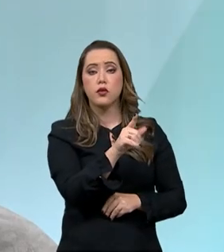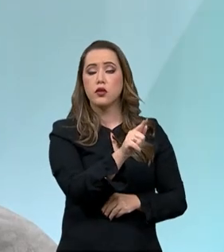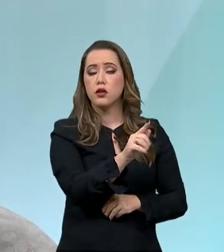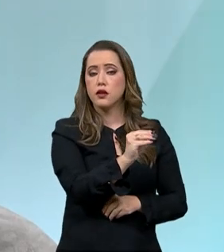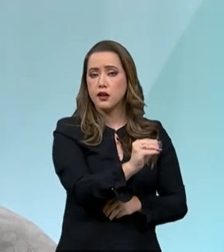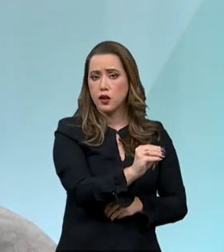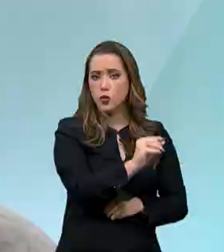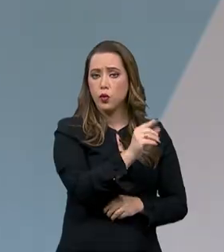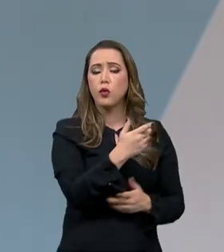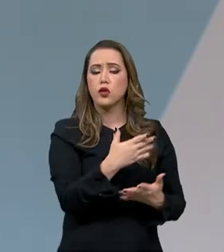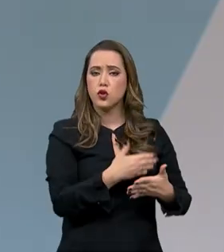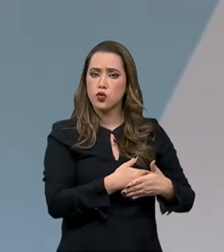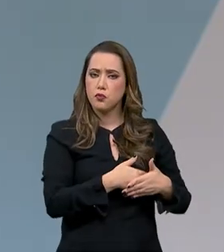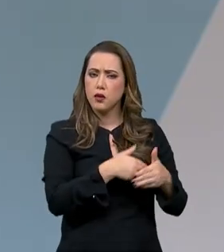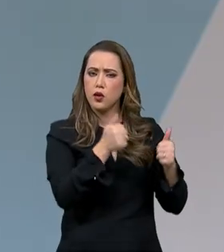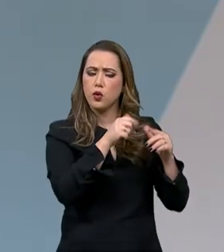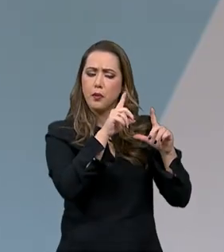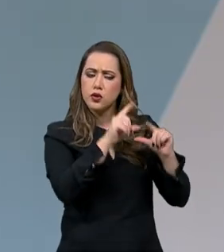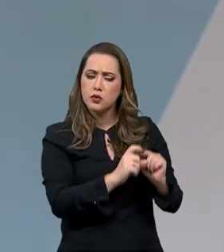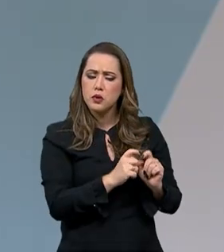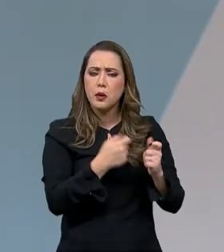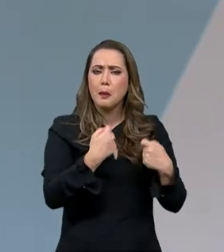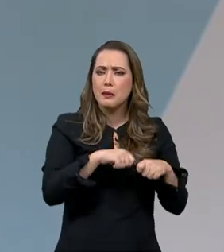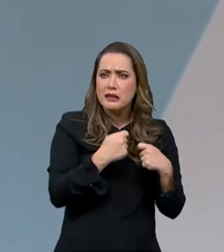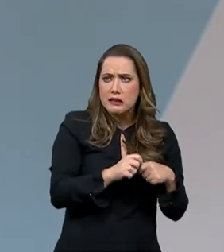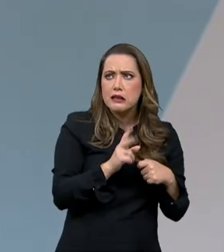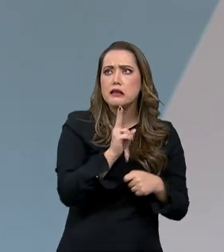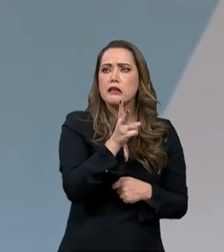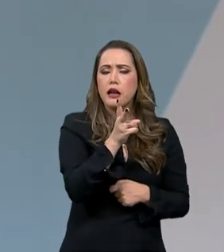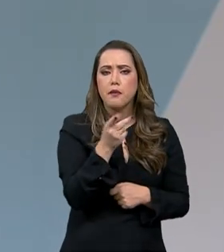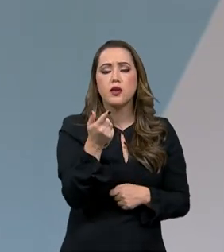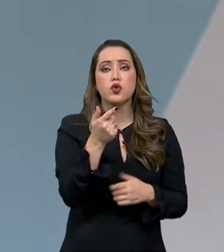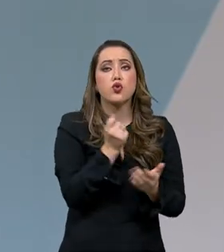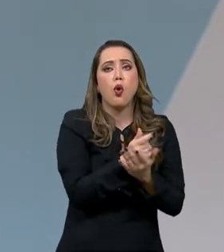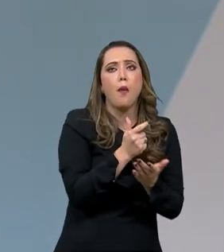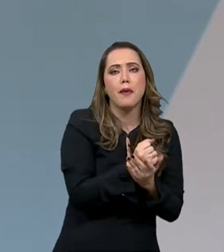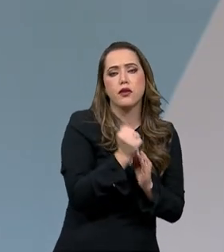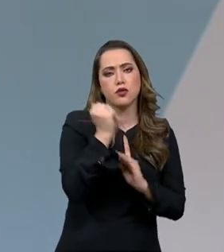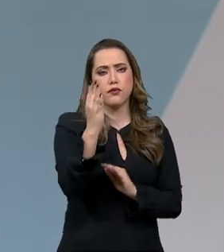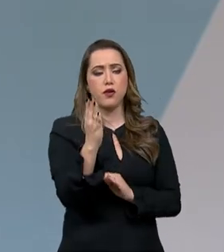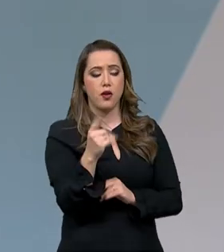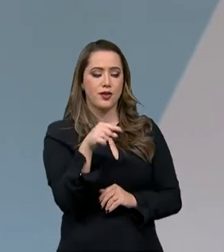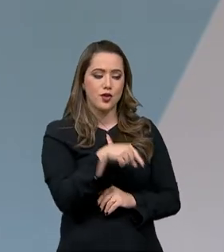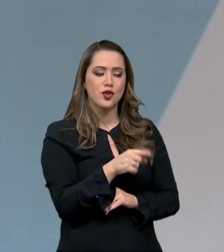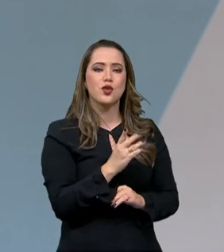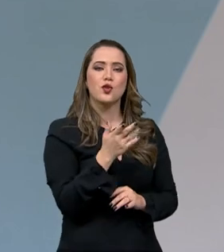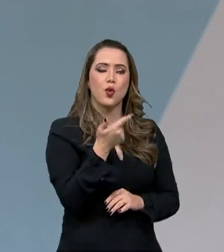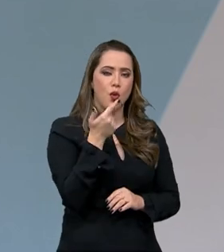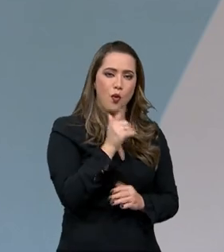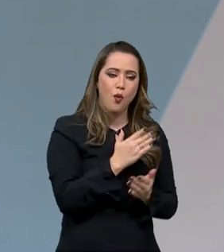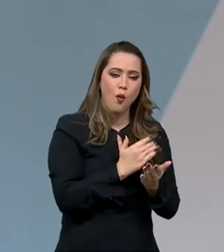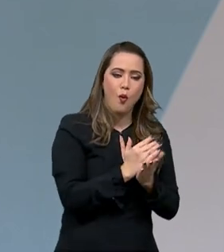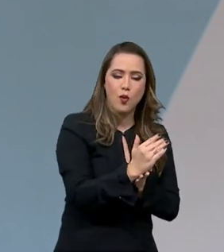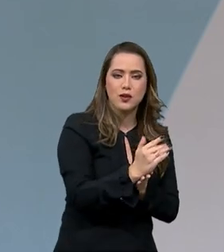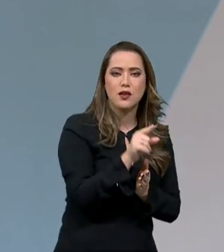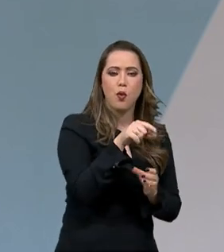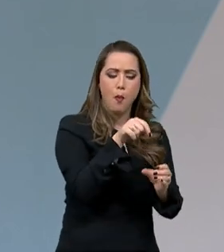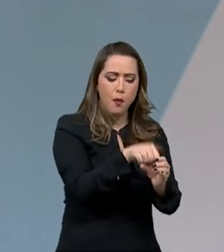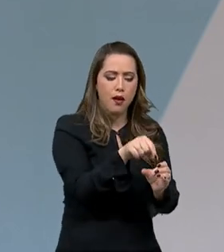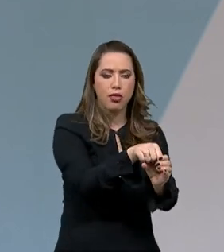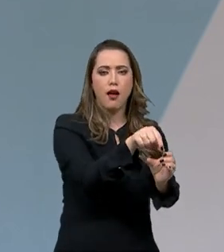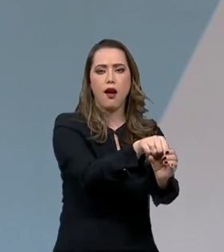dependência em relação ao trigo importado, né? Aliás, esse caso aí é bem emblemático e mostra a expertise